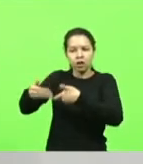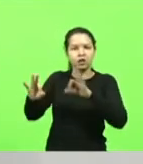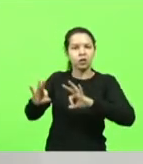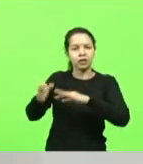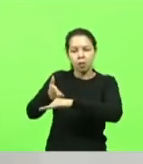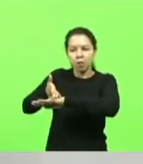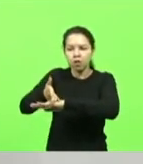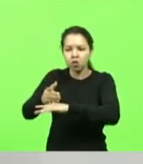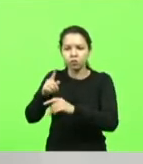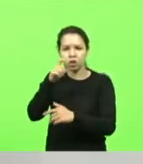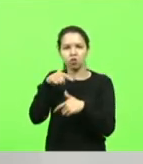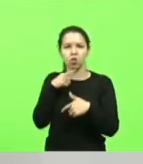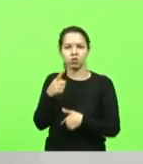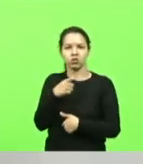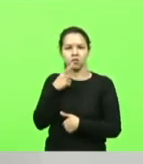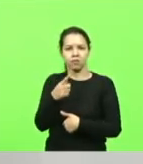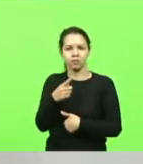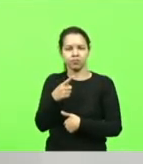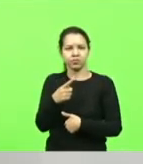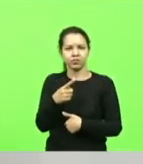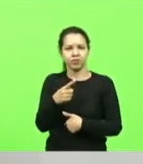ninguém morre na porta de um estádio.